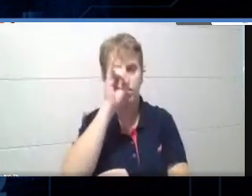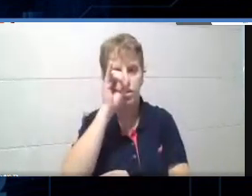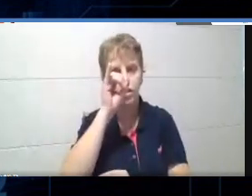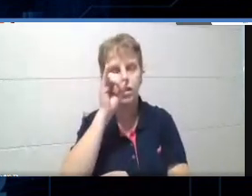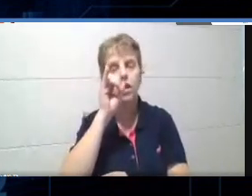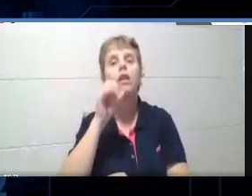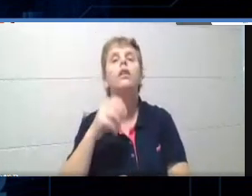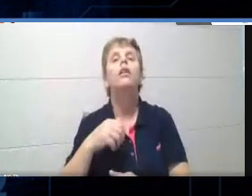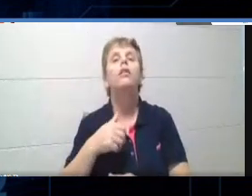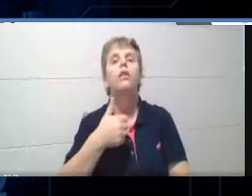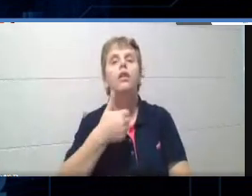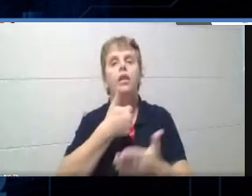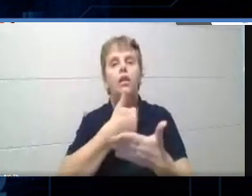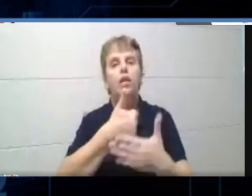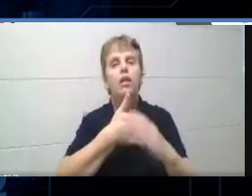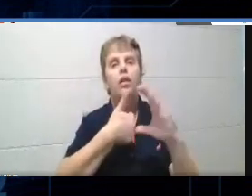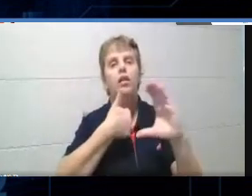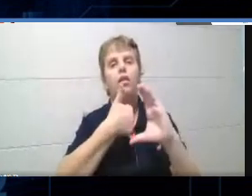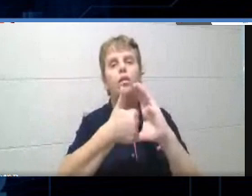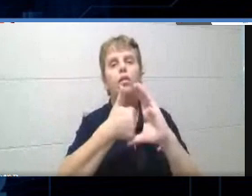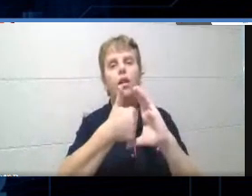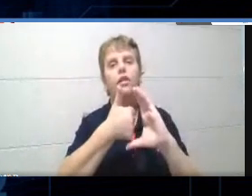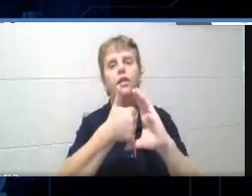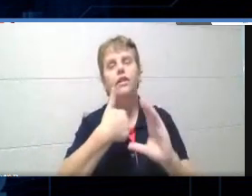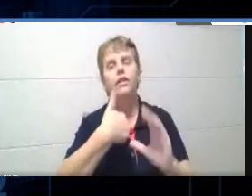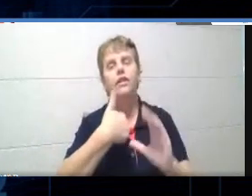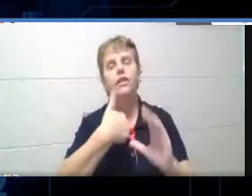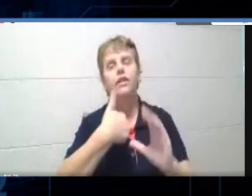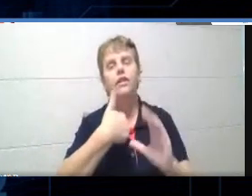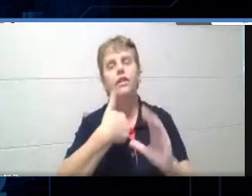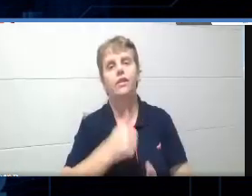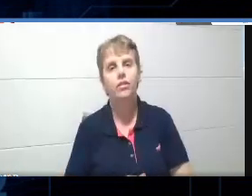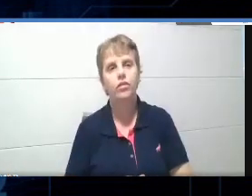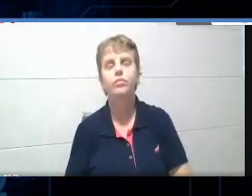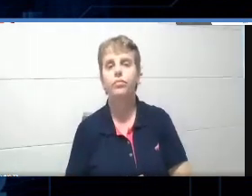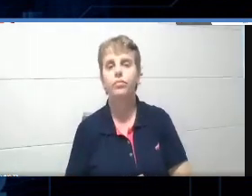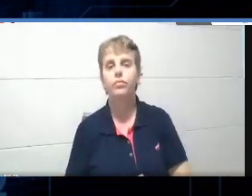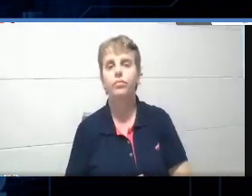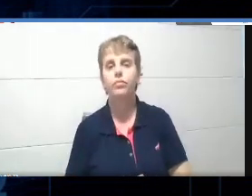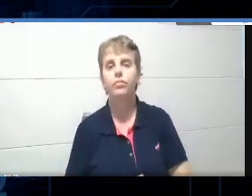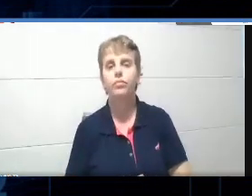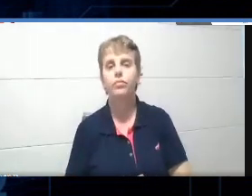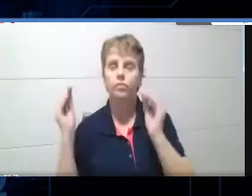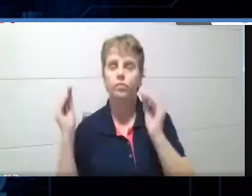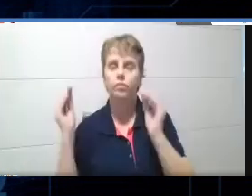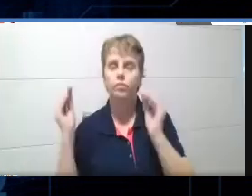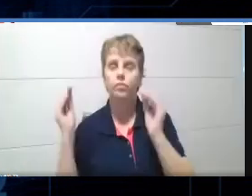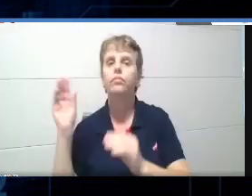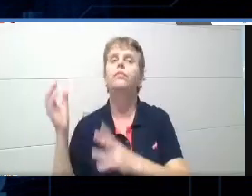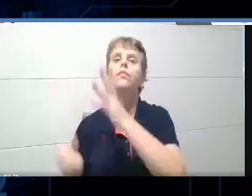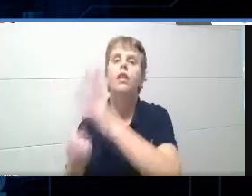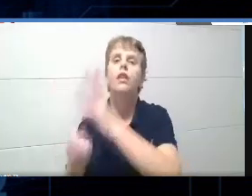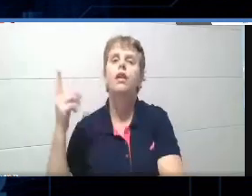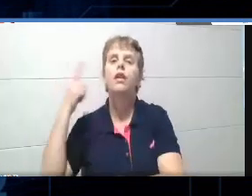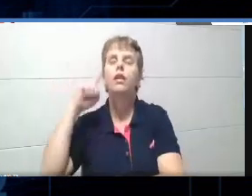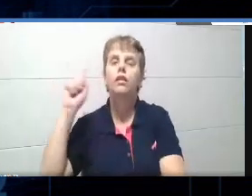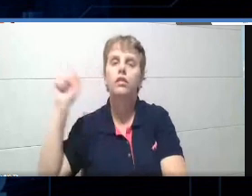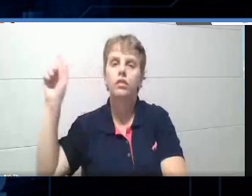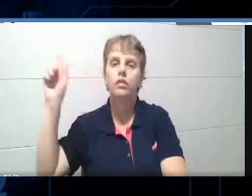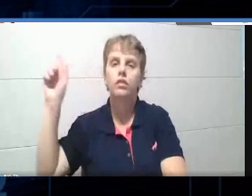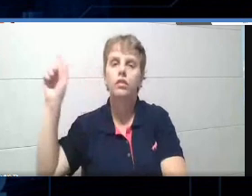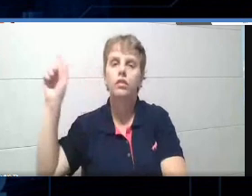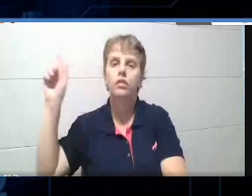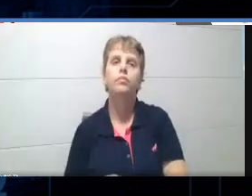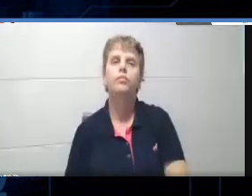Instagram, nas redes sociais, me marca, marca Profival Runner, marca o Murilo Gan, que é o criador dessas templates, e